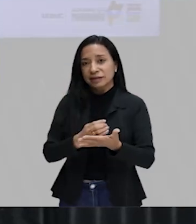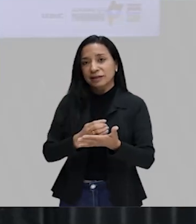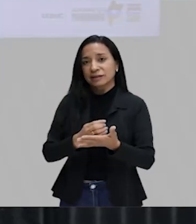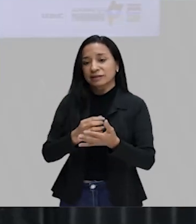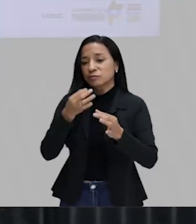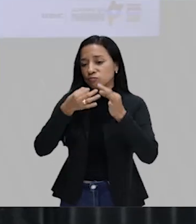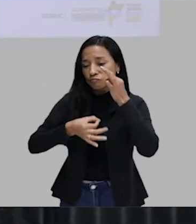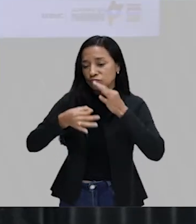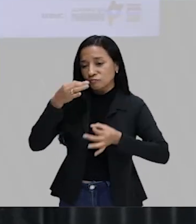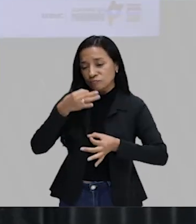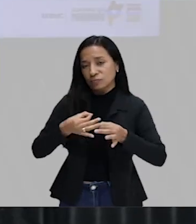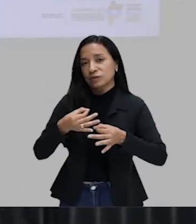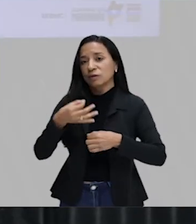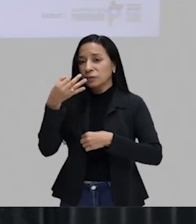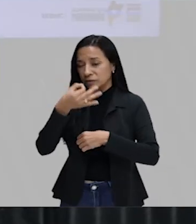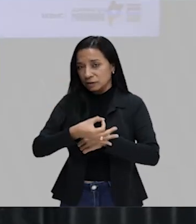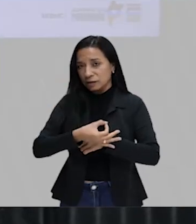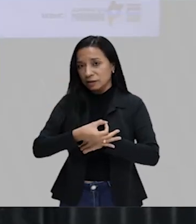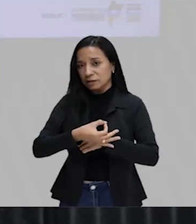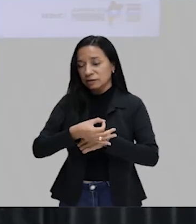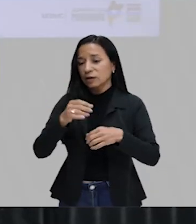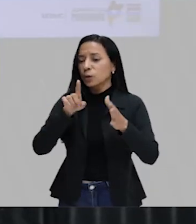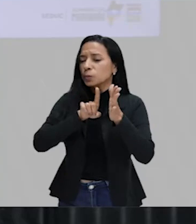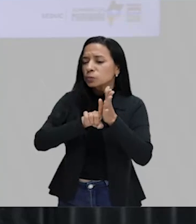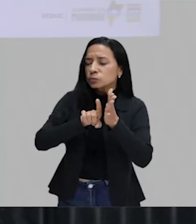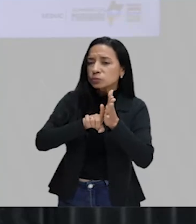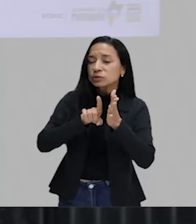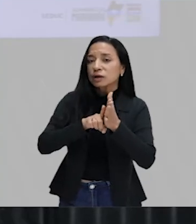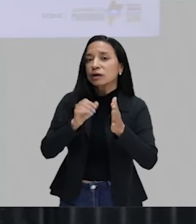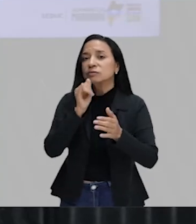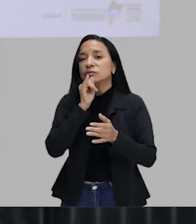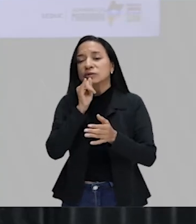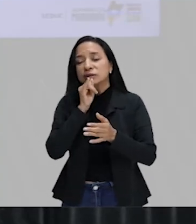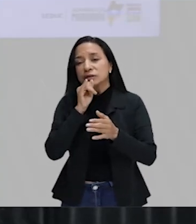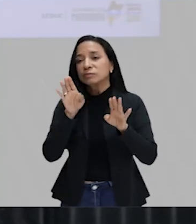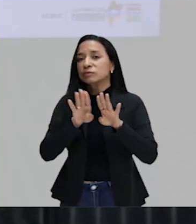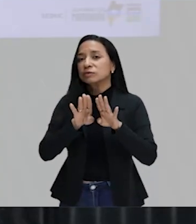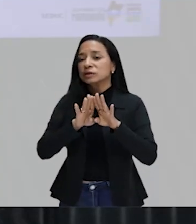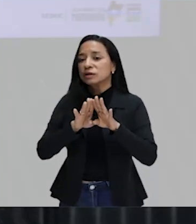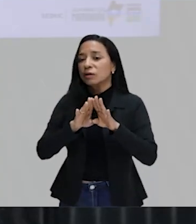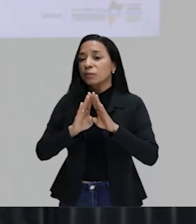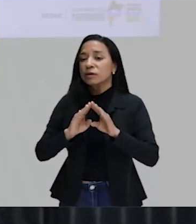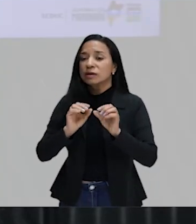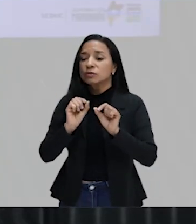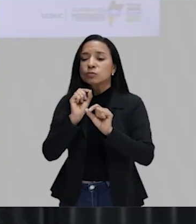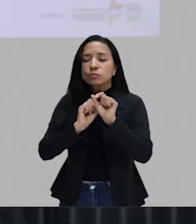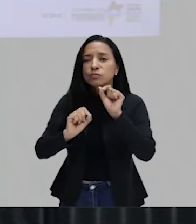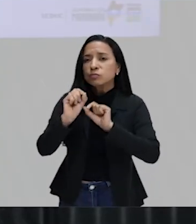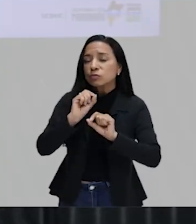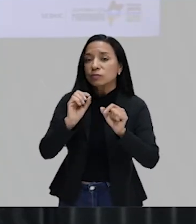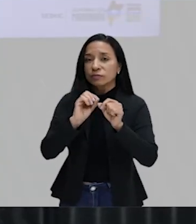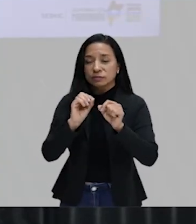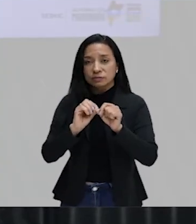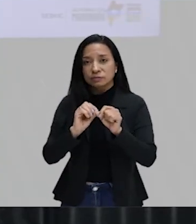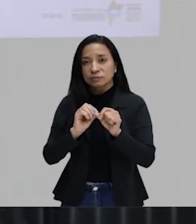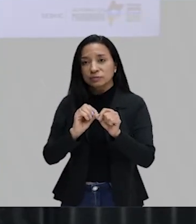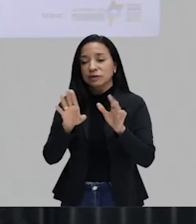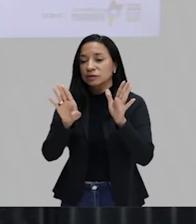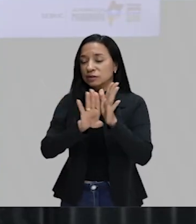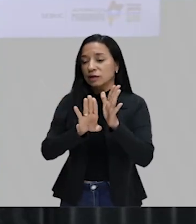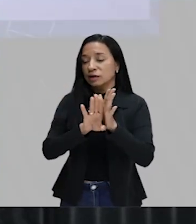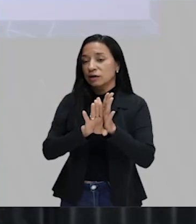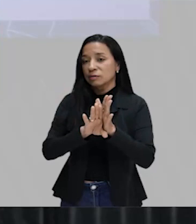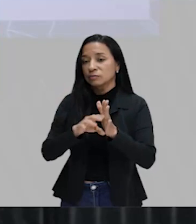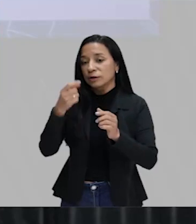é através dos dados, dos exemplos e das análises que nós fazemos. Fazemos tudo isso, chegamos a